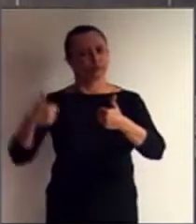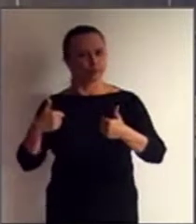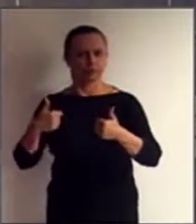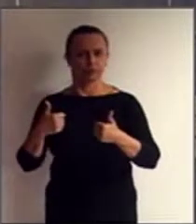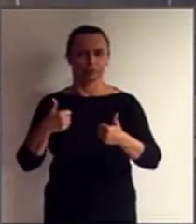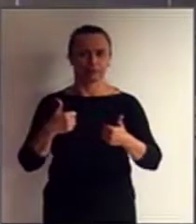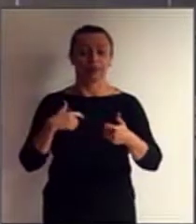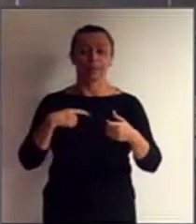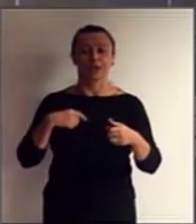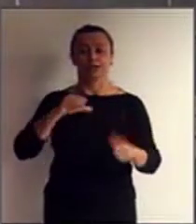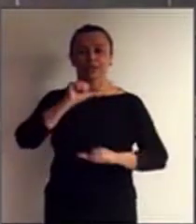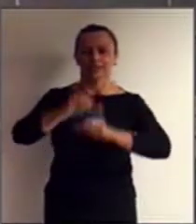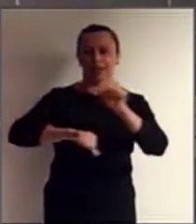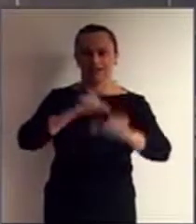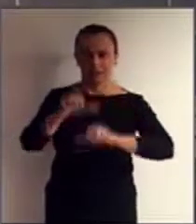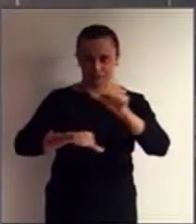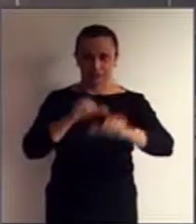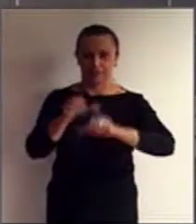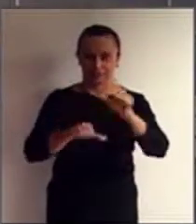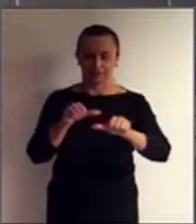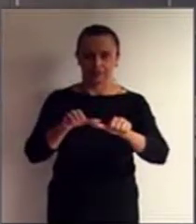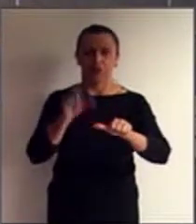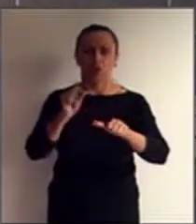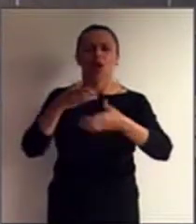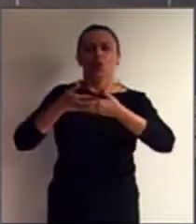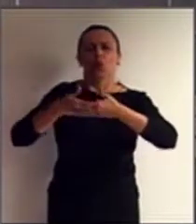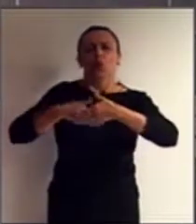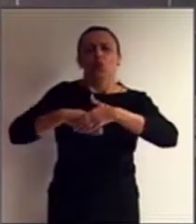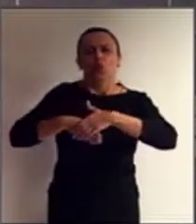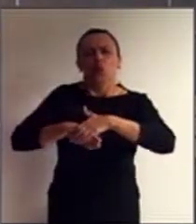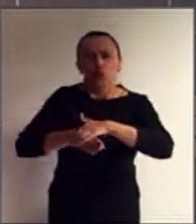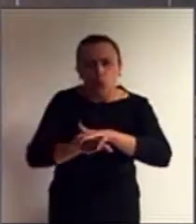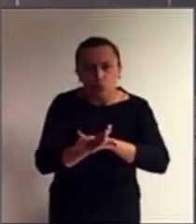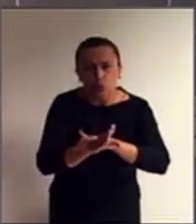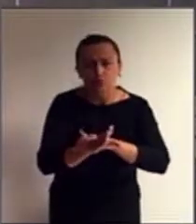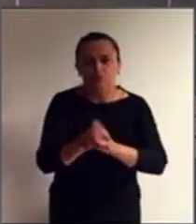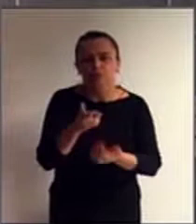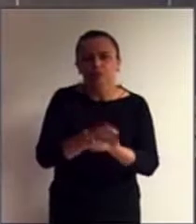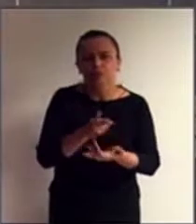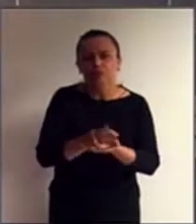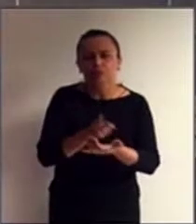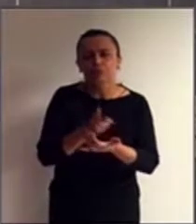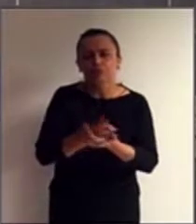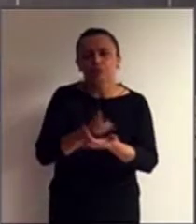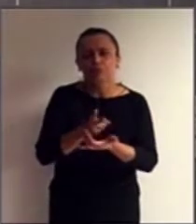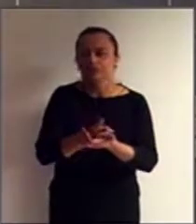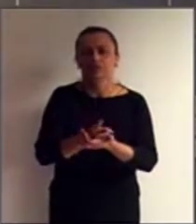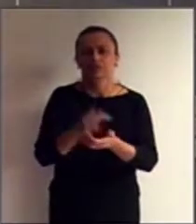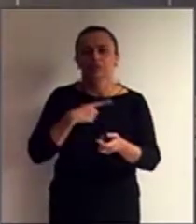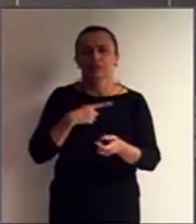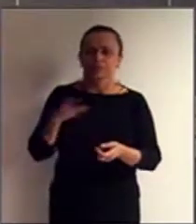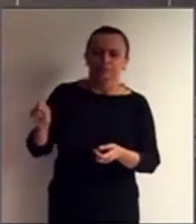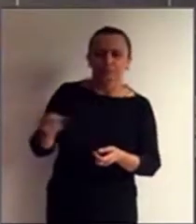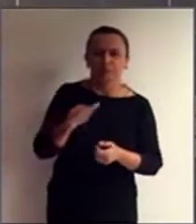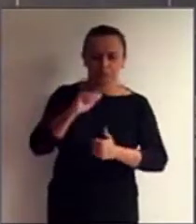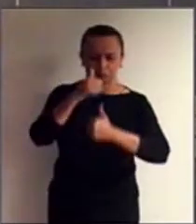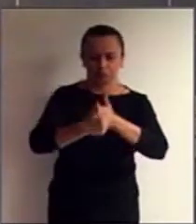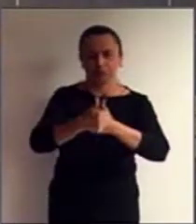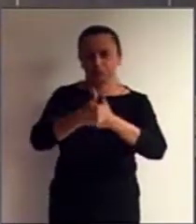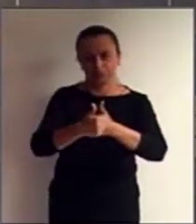é a alteração do costume e a alteração da prática da concessão da curatela.